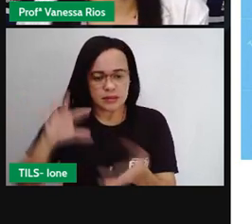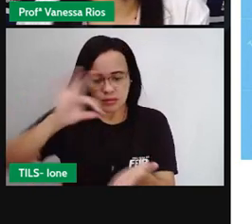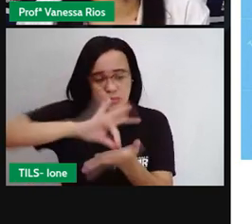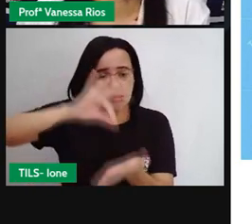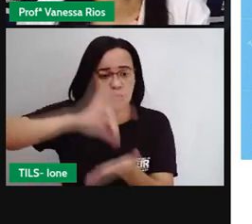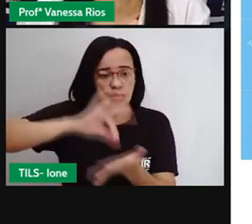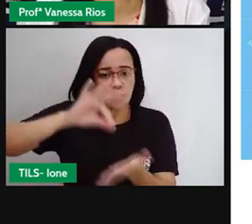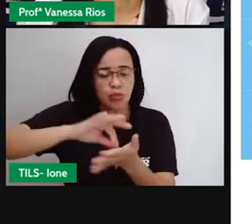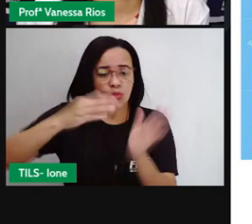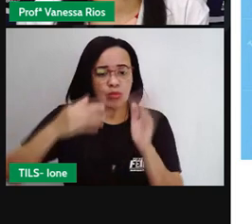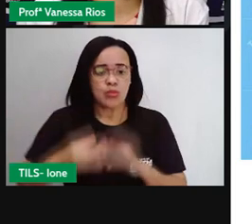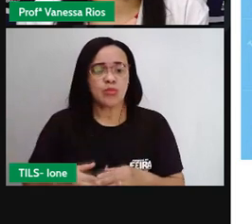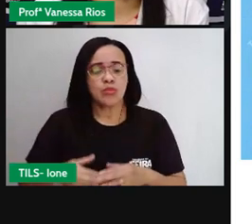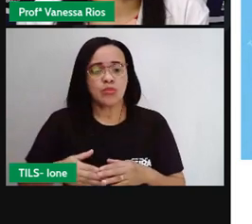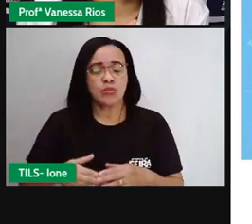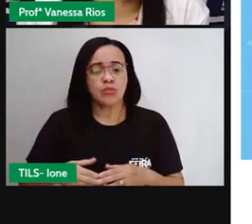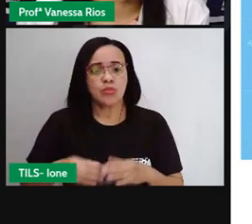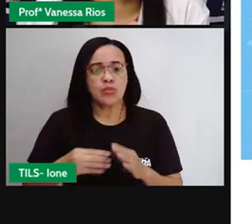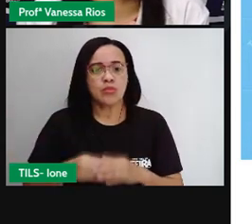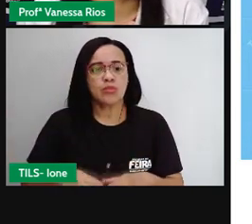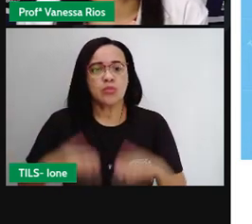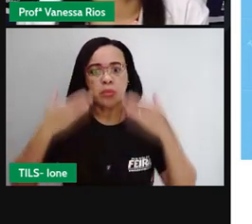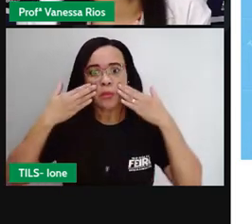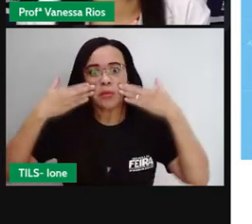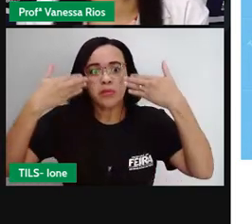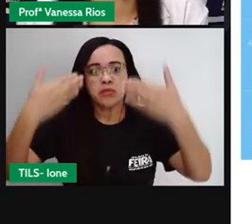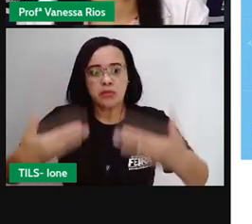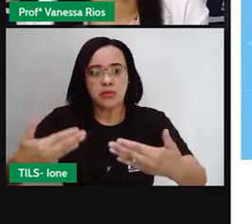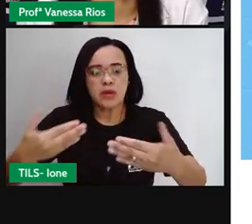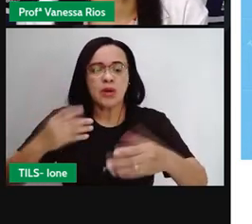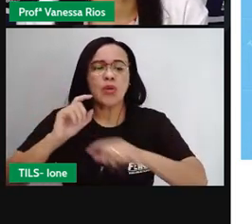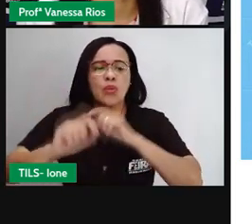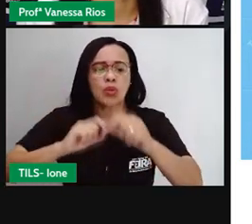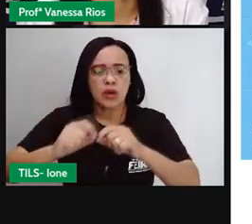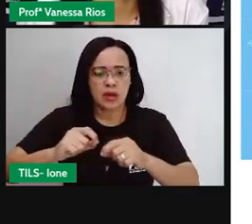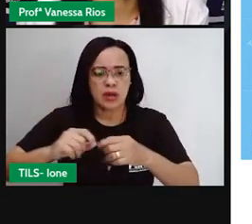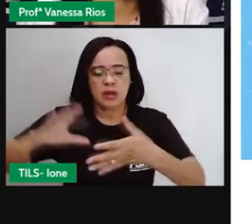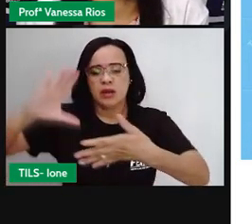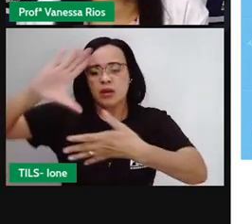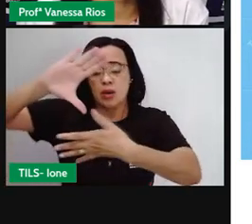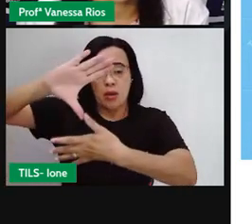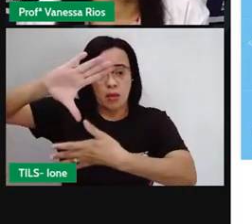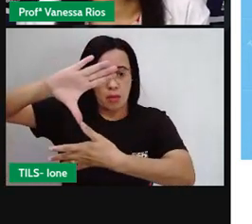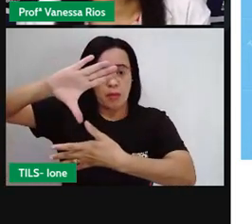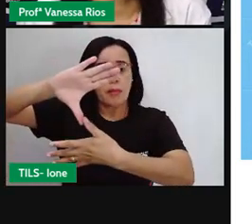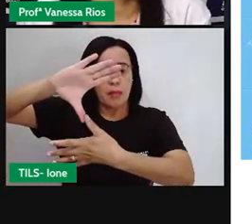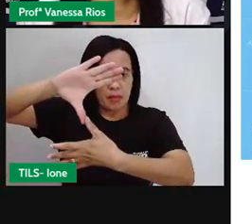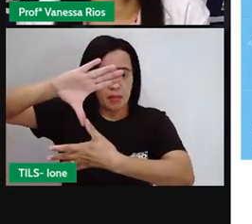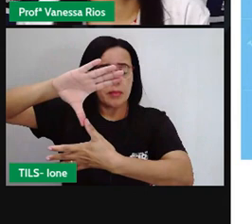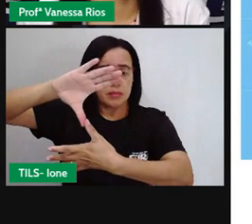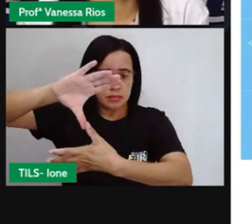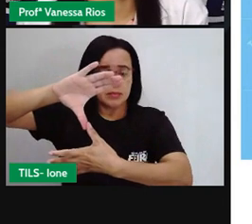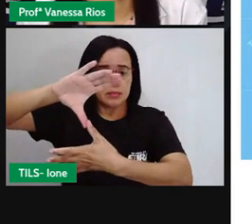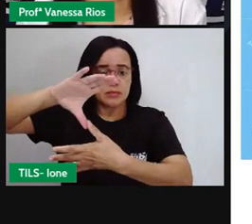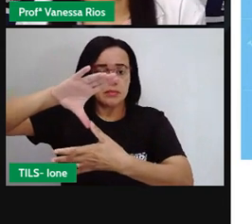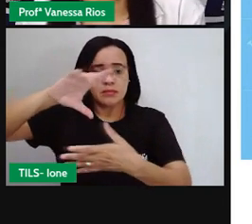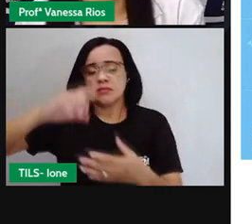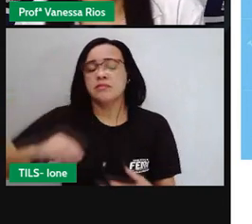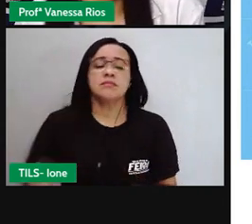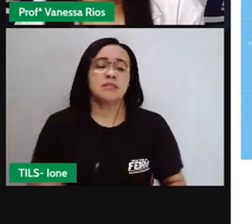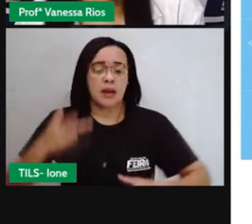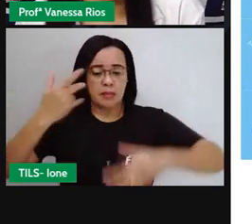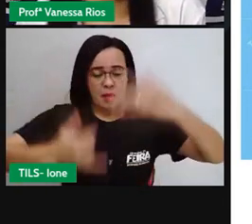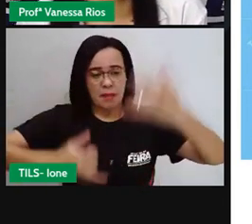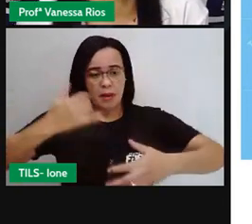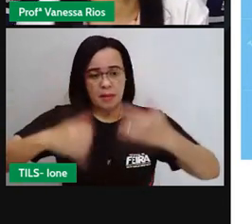turísticos, porque é um mapa que fala sobre isso. Então a gente observa a função que o mapa tem. Se a função é destacar os